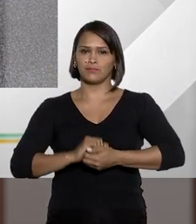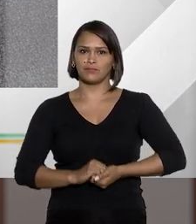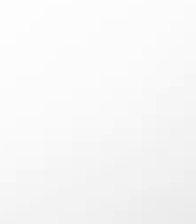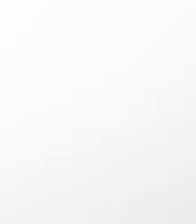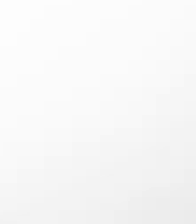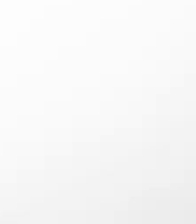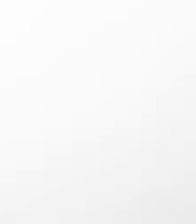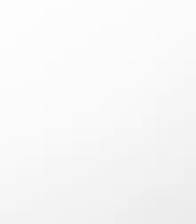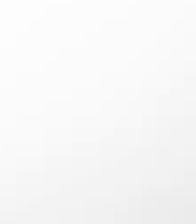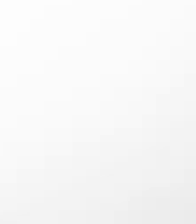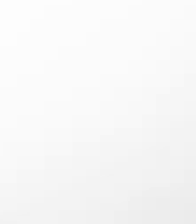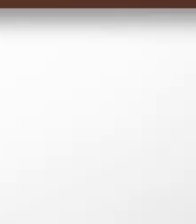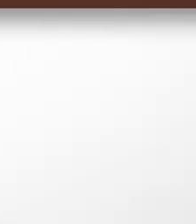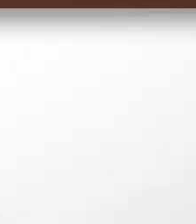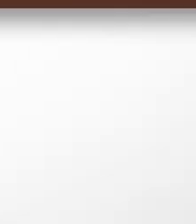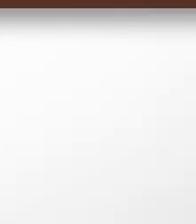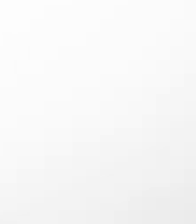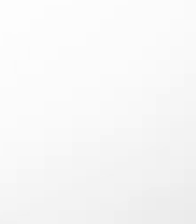tchau. Tchau,